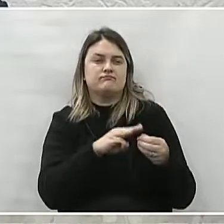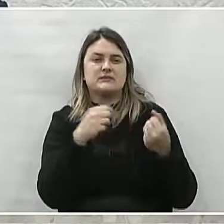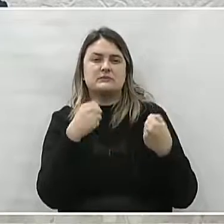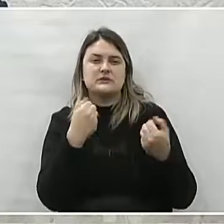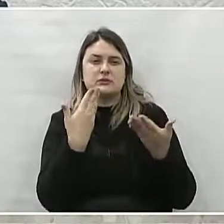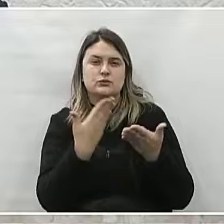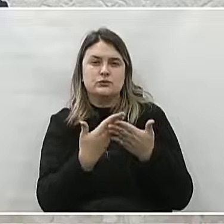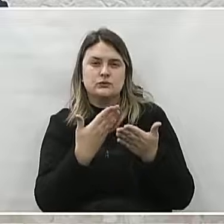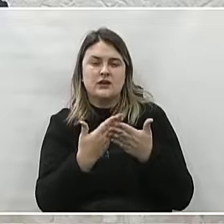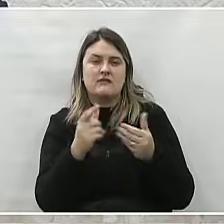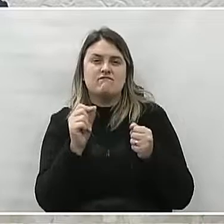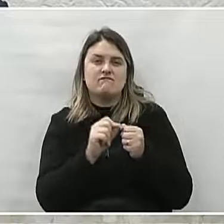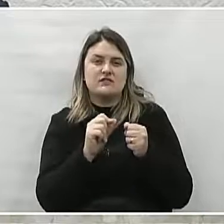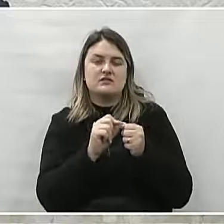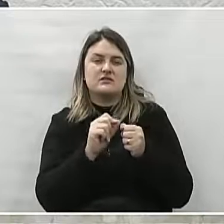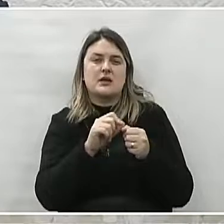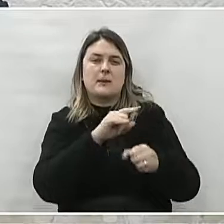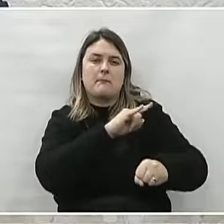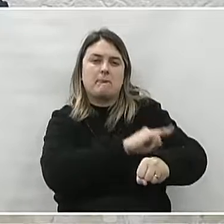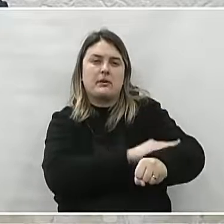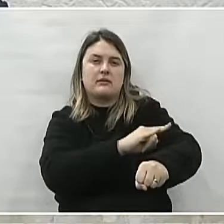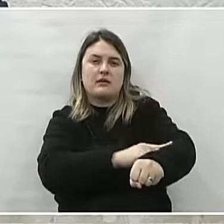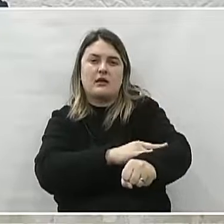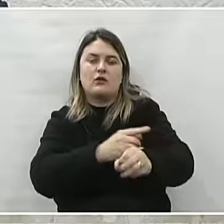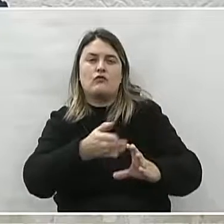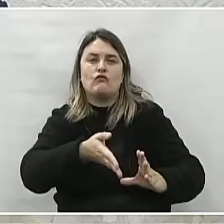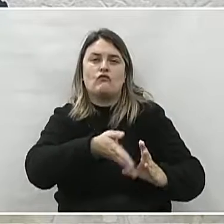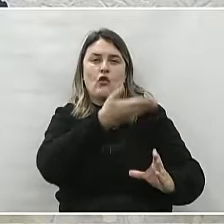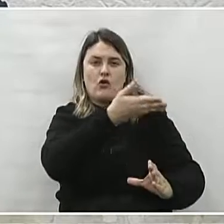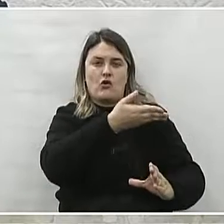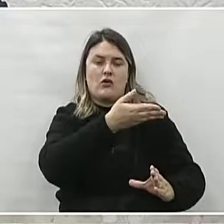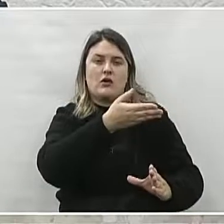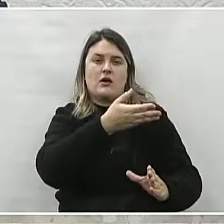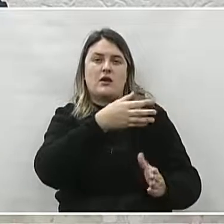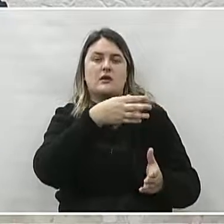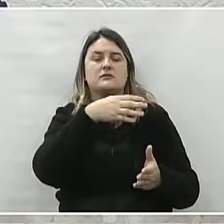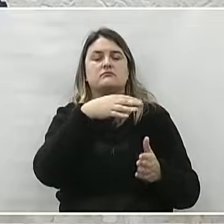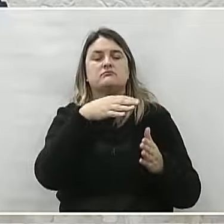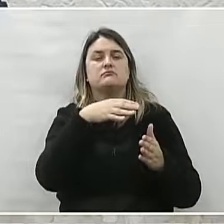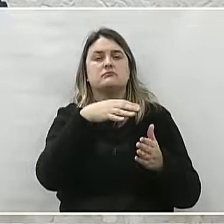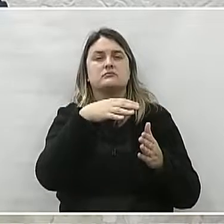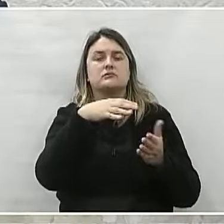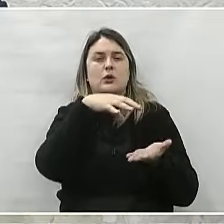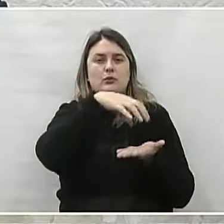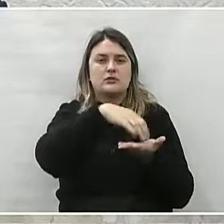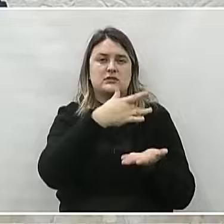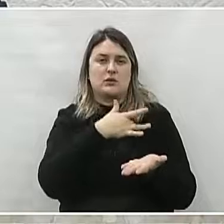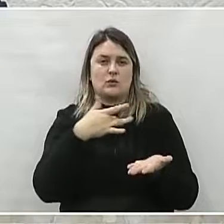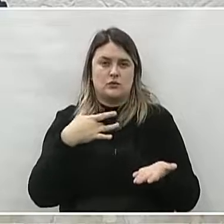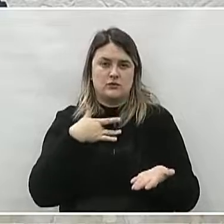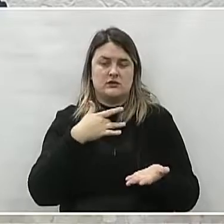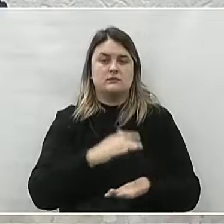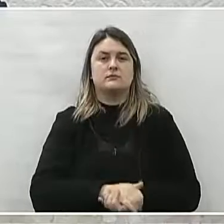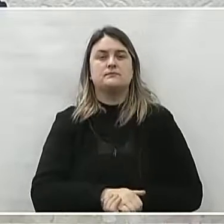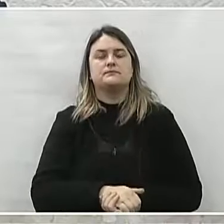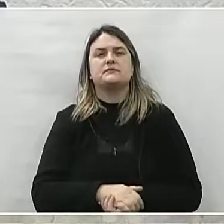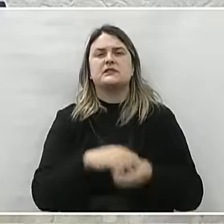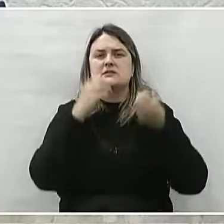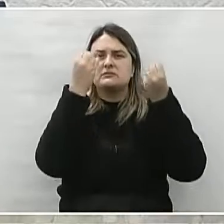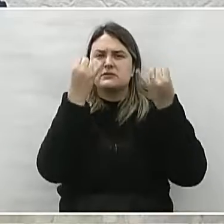a possibilidade de instalar banheiros do lado de fora das unidades básicas de saúde da nossa cidade.